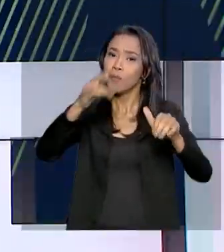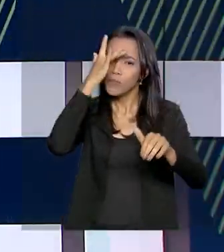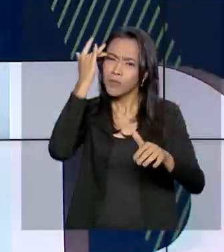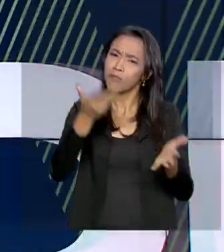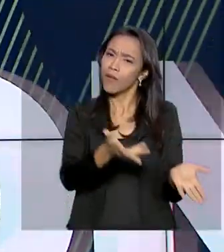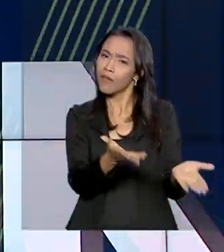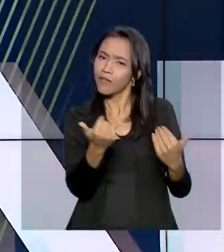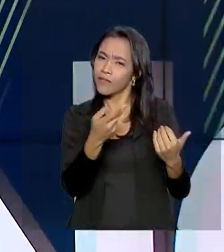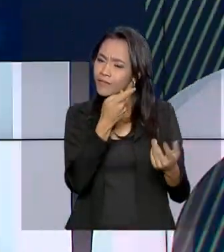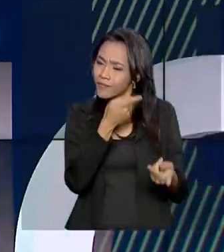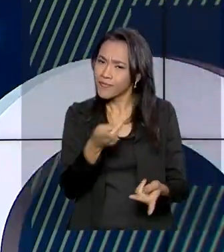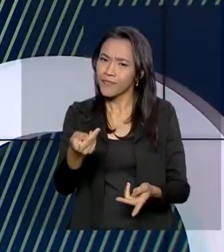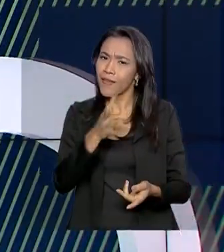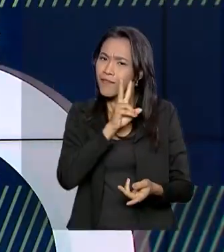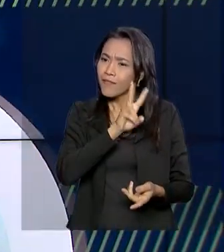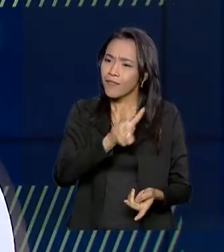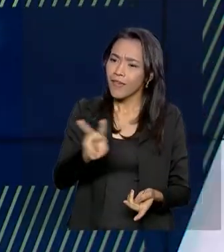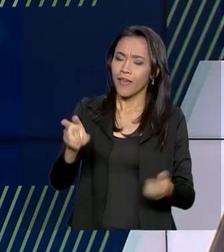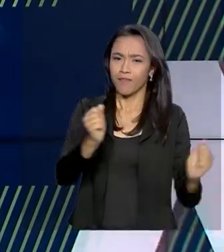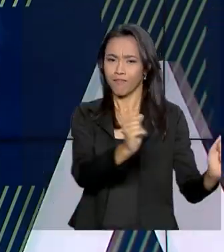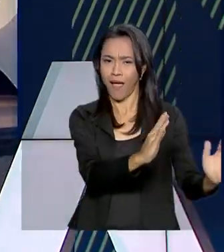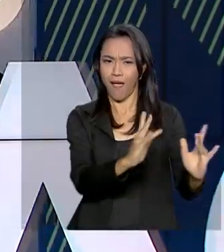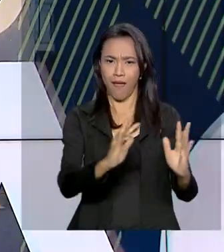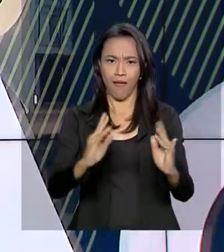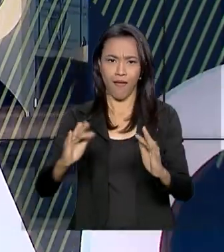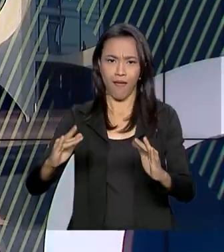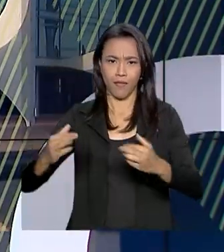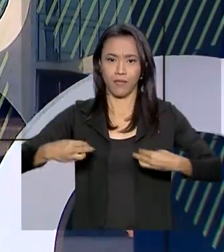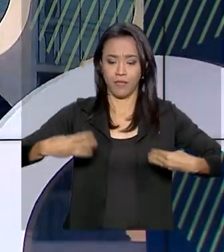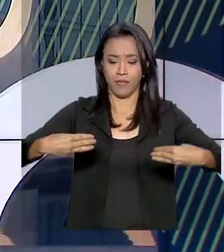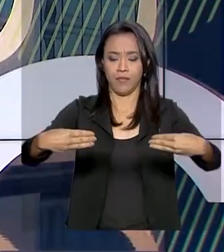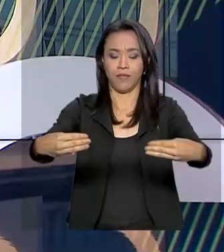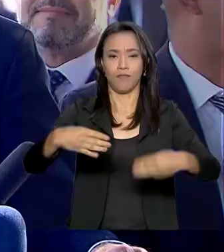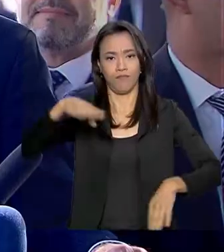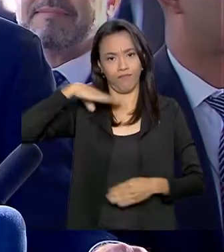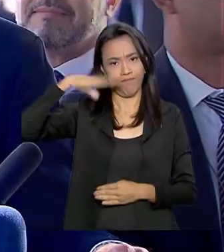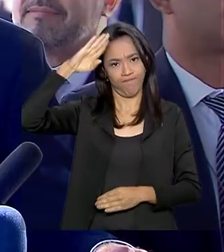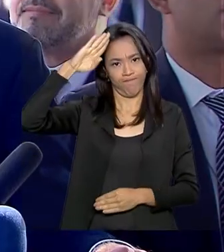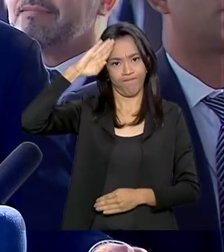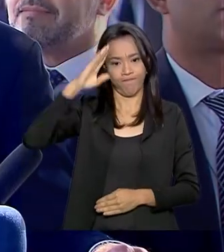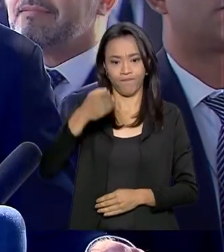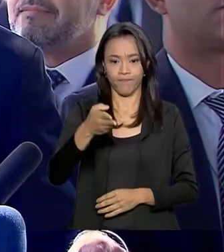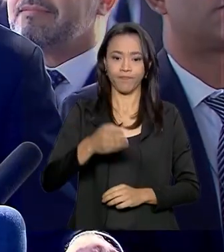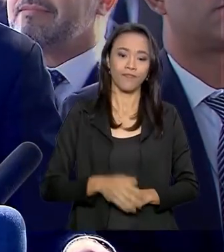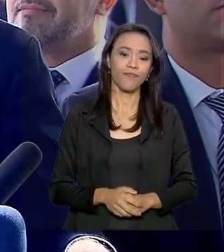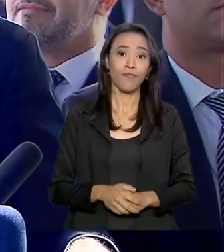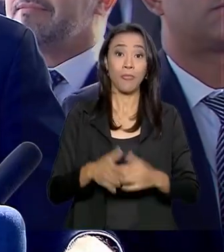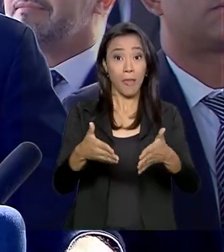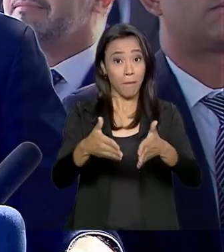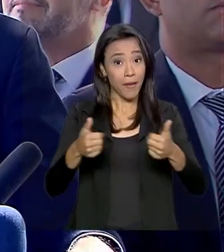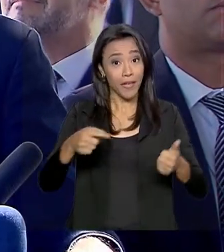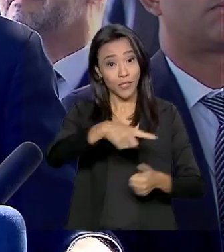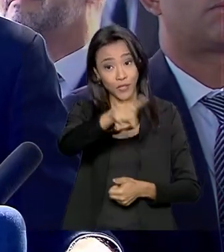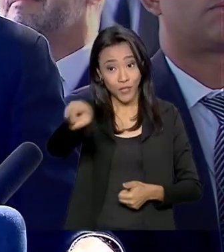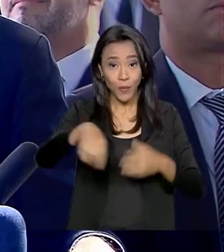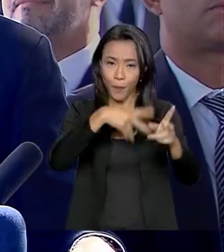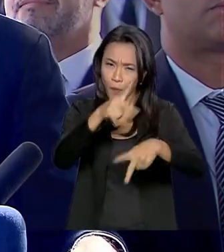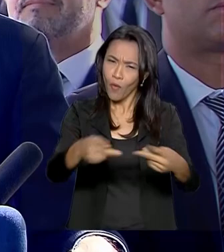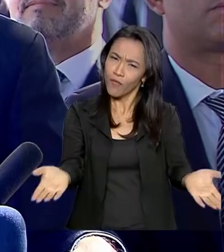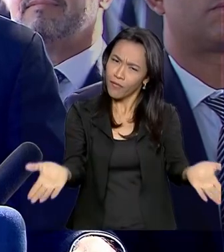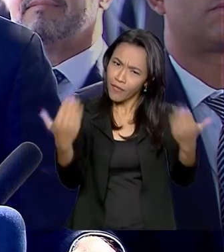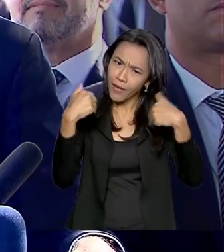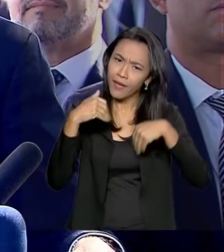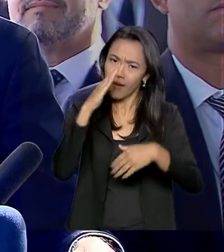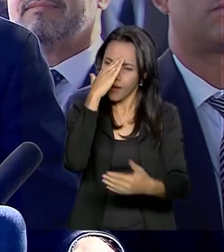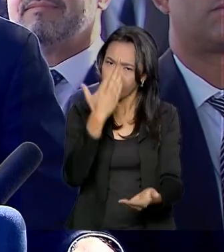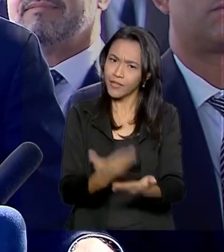prestigiar o desfile cívico-militar na esplanada dos ministérios. A gente pede ao povo que compareça, acredite na sua